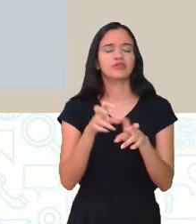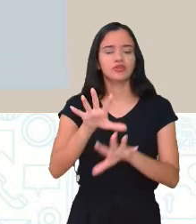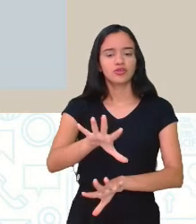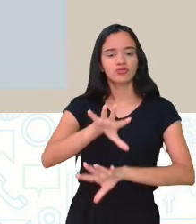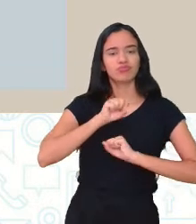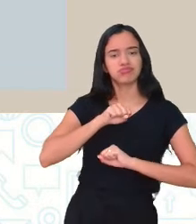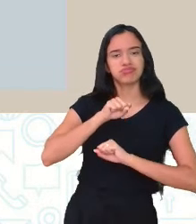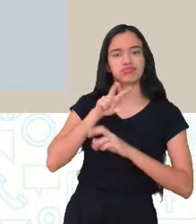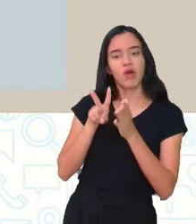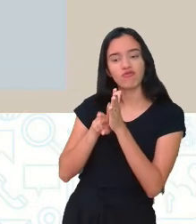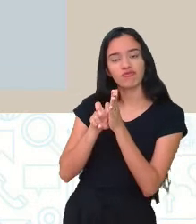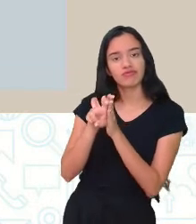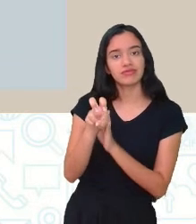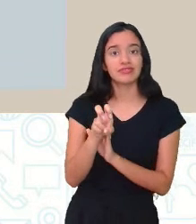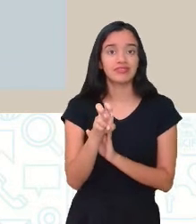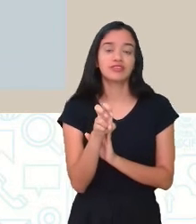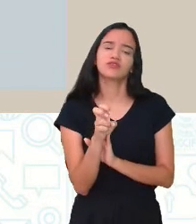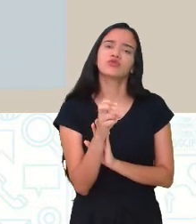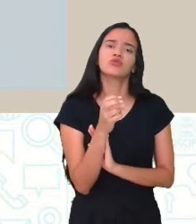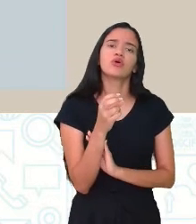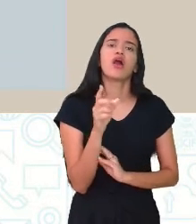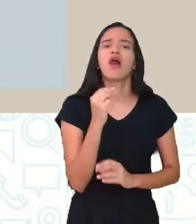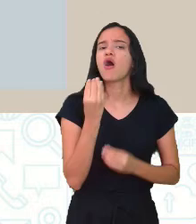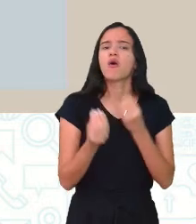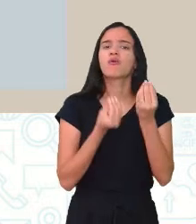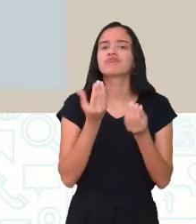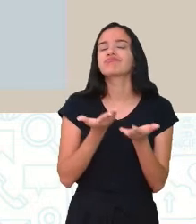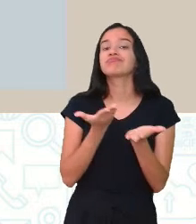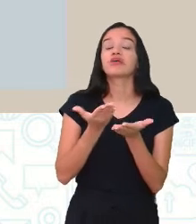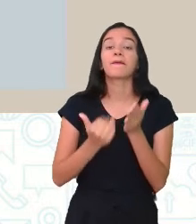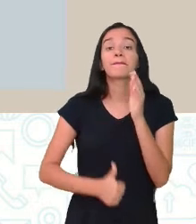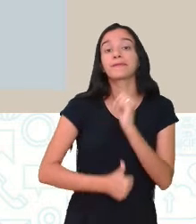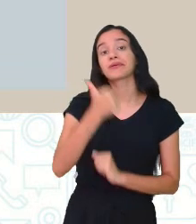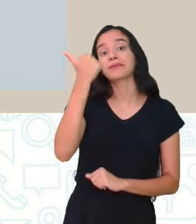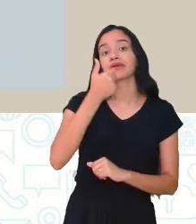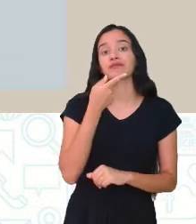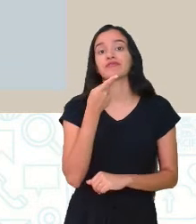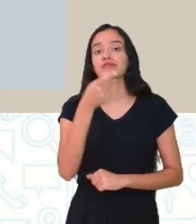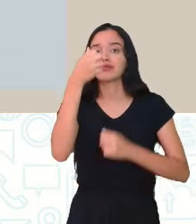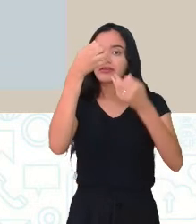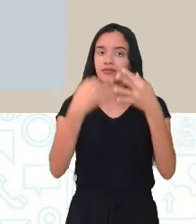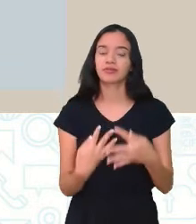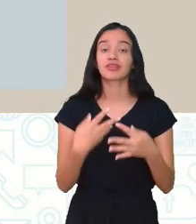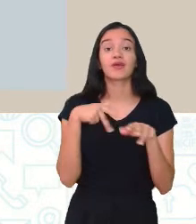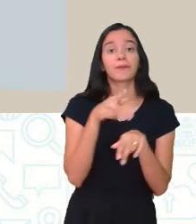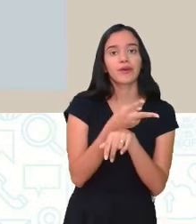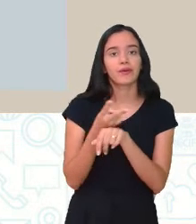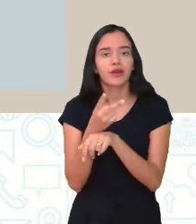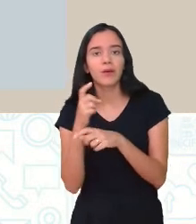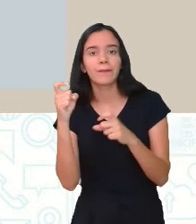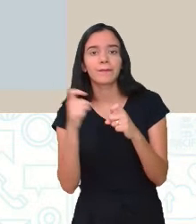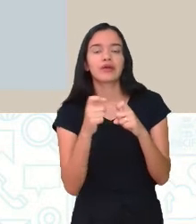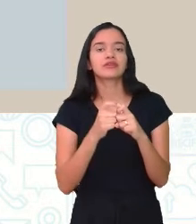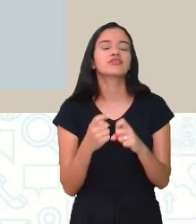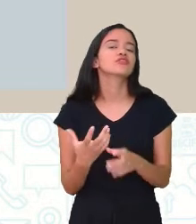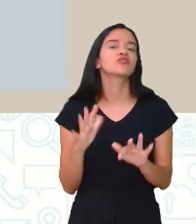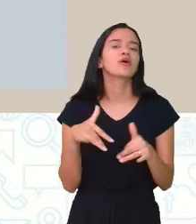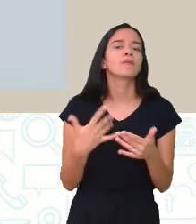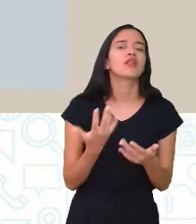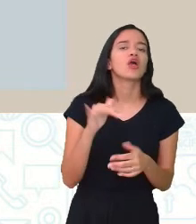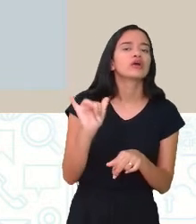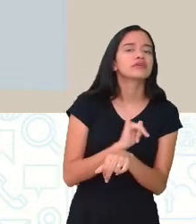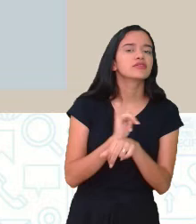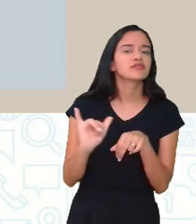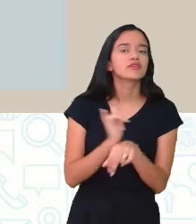aquele vírus aí? Como é que você vai se tratar? Primeiro, eu disse a vocês que a gente tem que procurar um médico. A melhor forma de